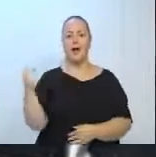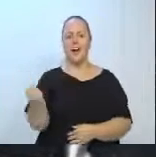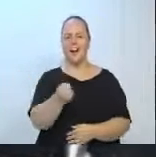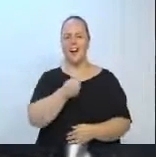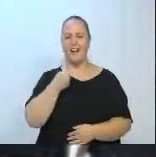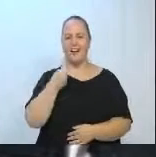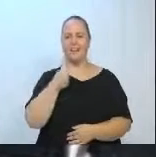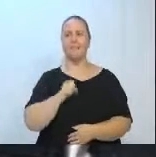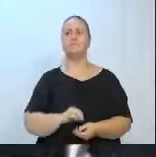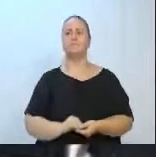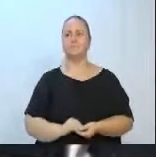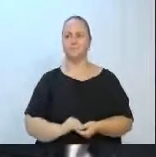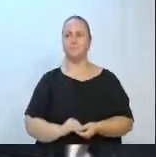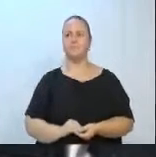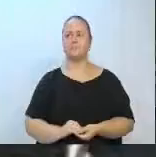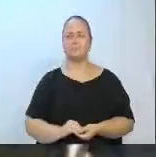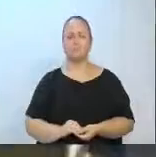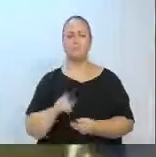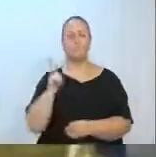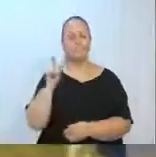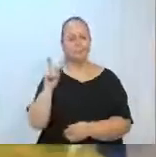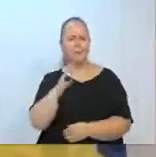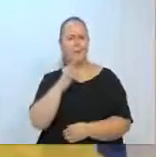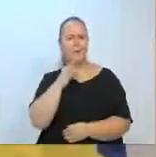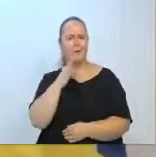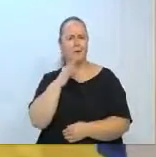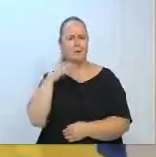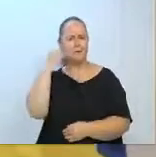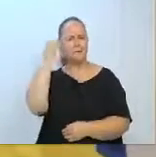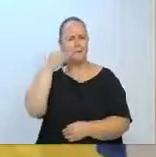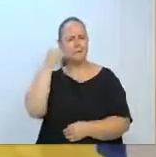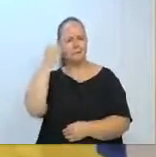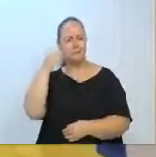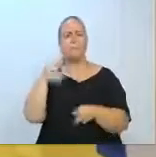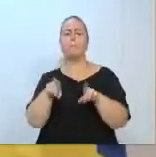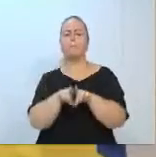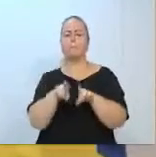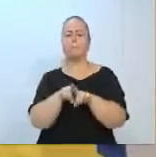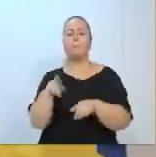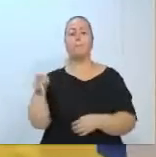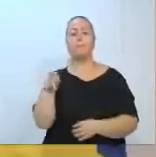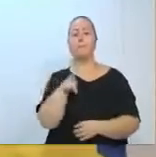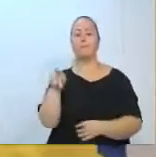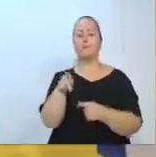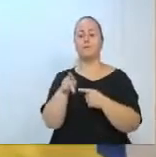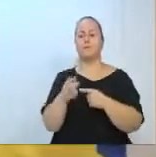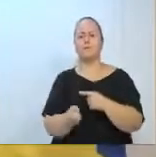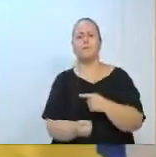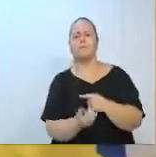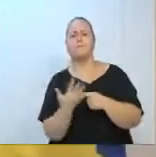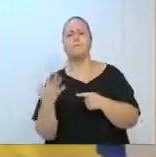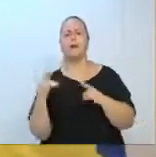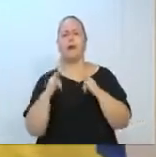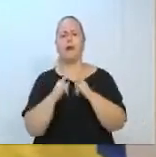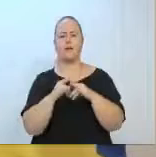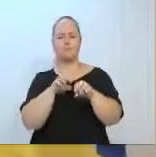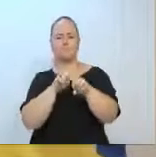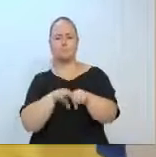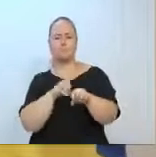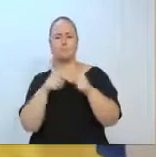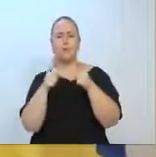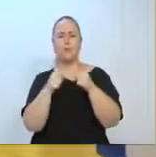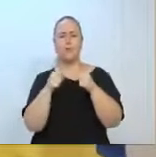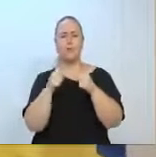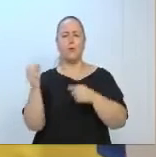Tem aí um vasto conhecimento. Já foi professor em várias instituições de ensino cervejeiro. Escola